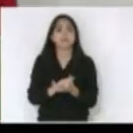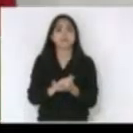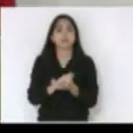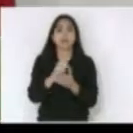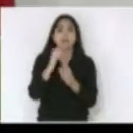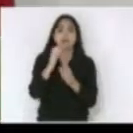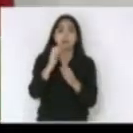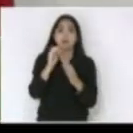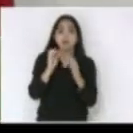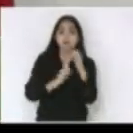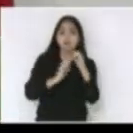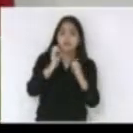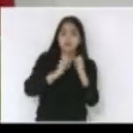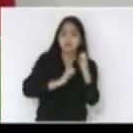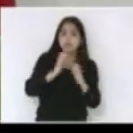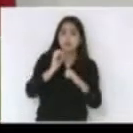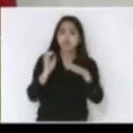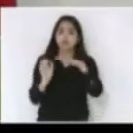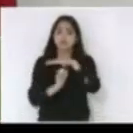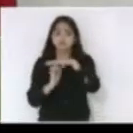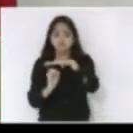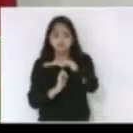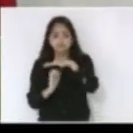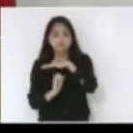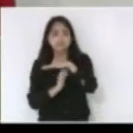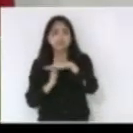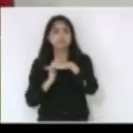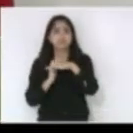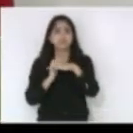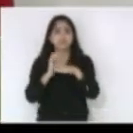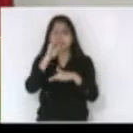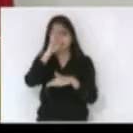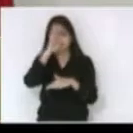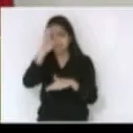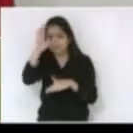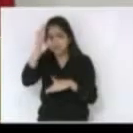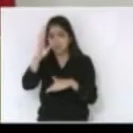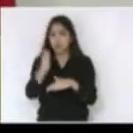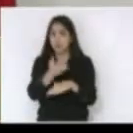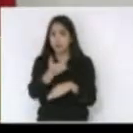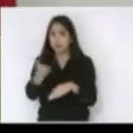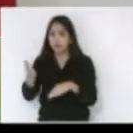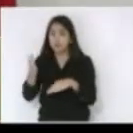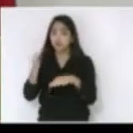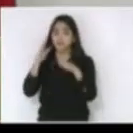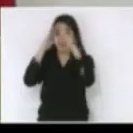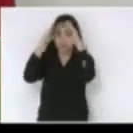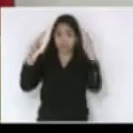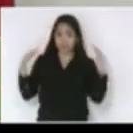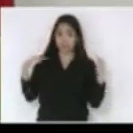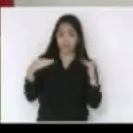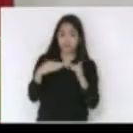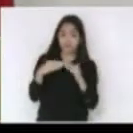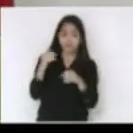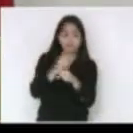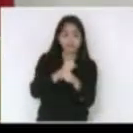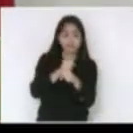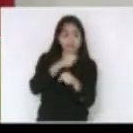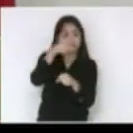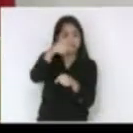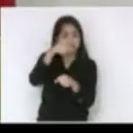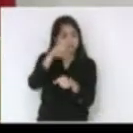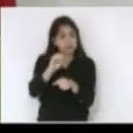empresários mas em especial as irmãs que há 70 anos